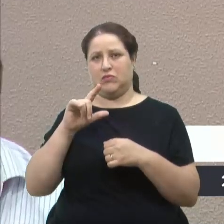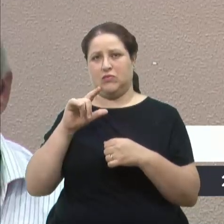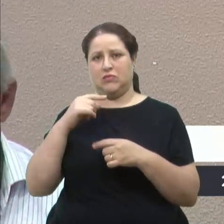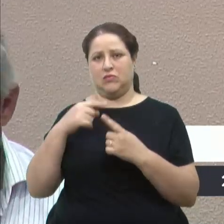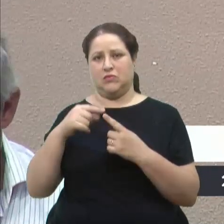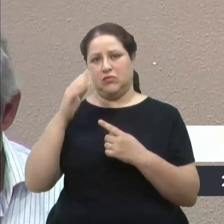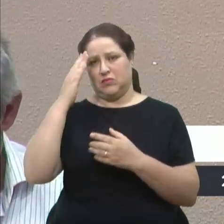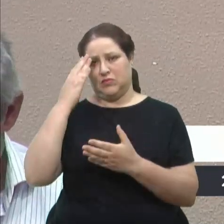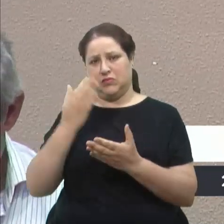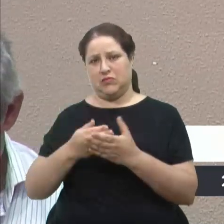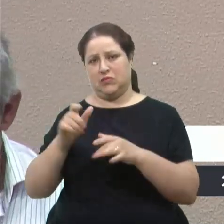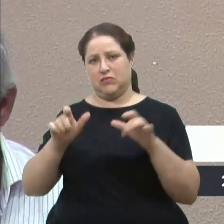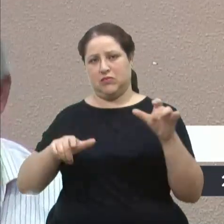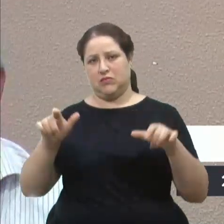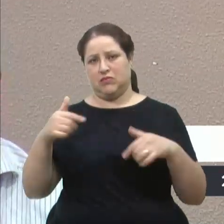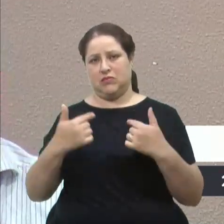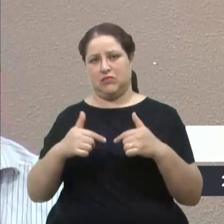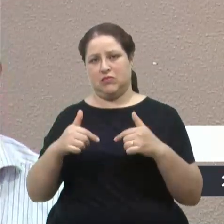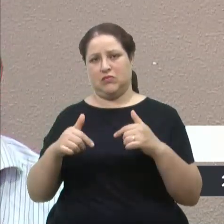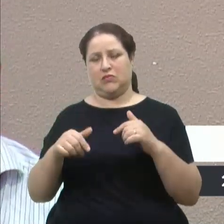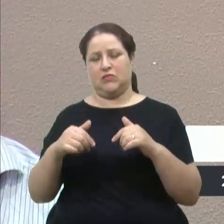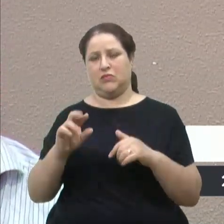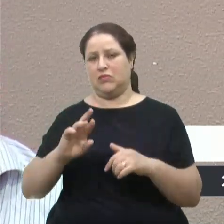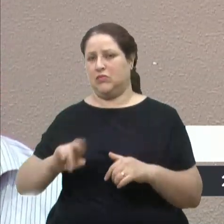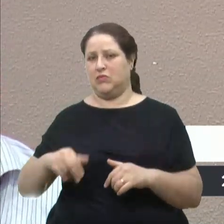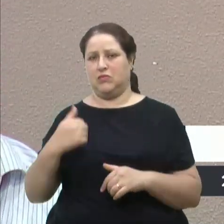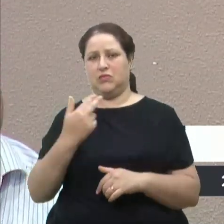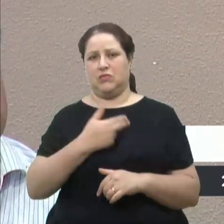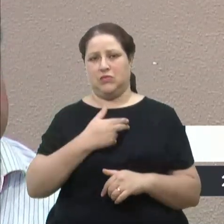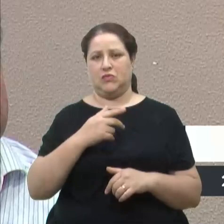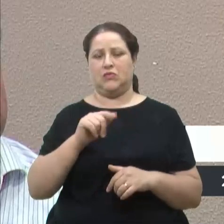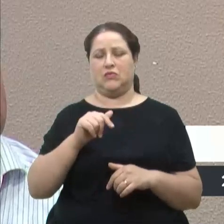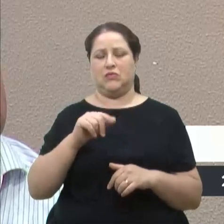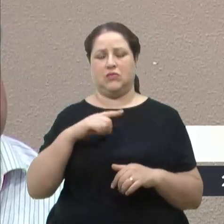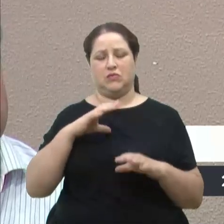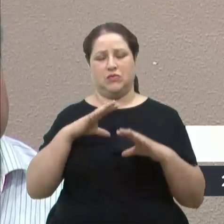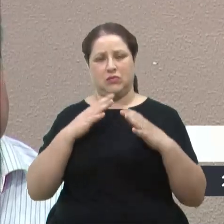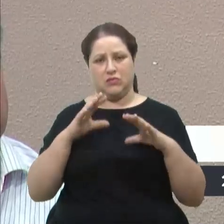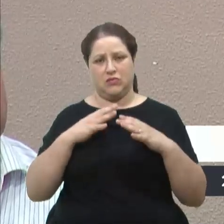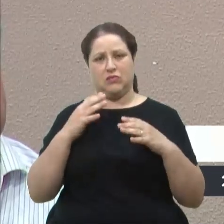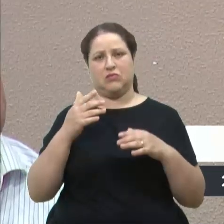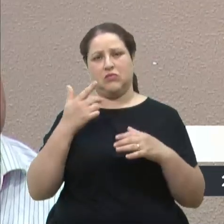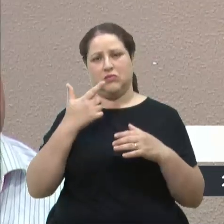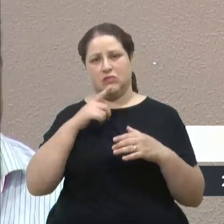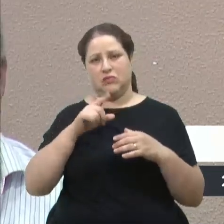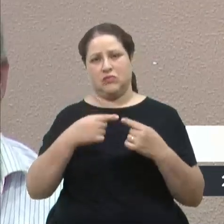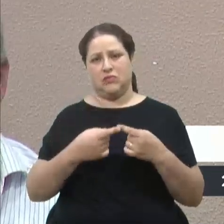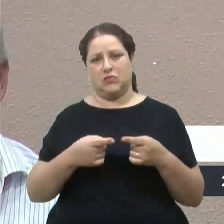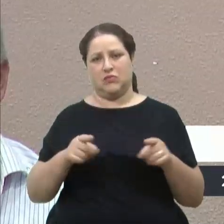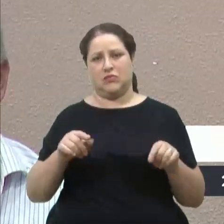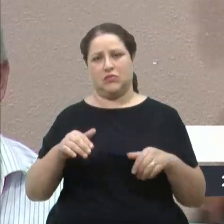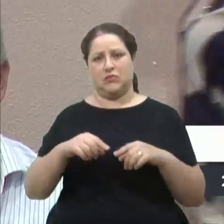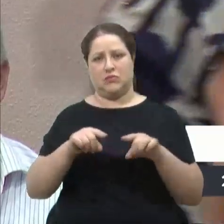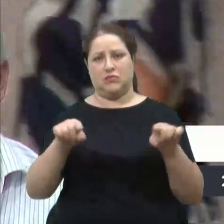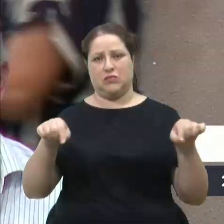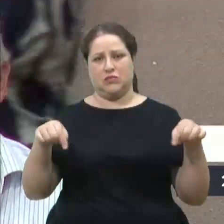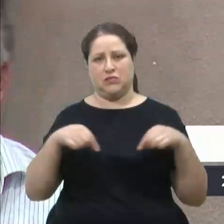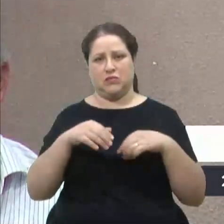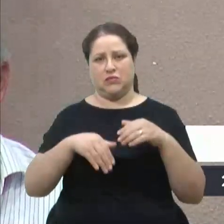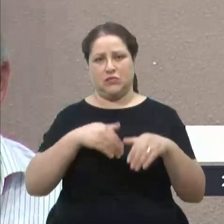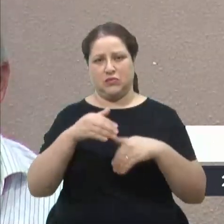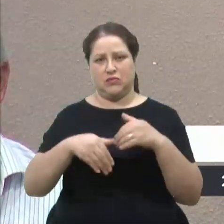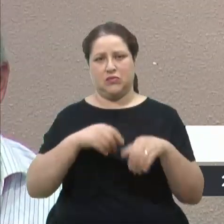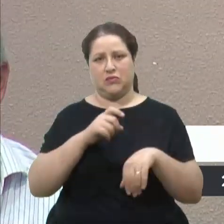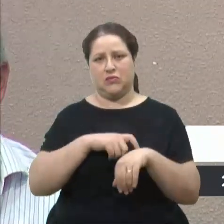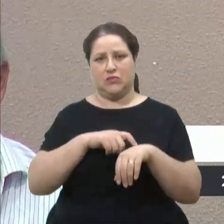porque isso aqui não é nosso, sim, dos trabalhadores. E arrojaram, e foi feito, e a piscina foi inaugurada no tempo certo, no